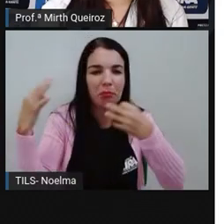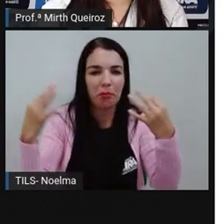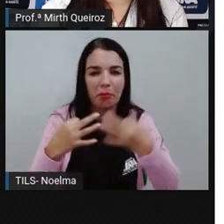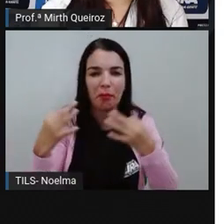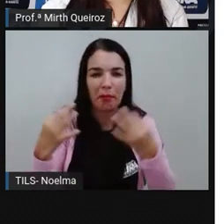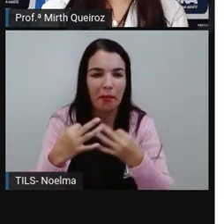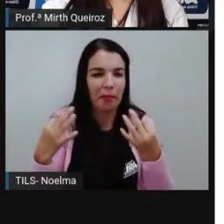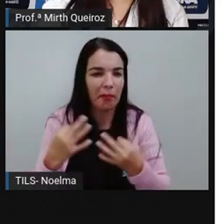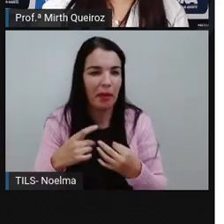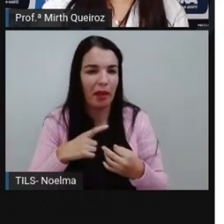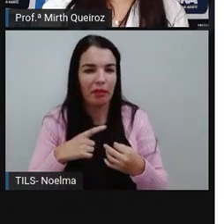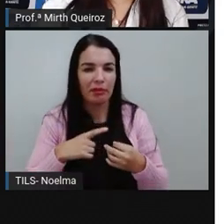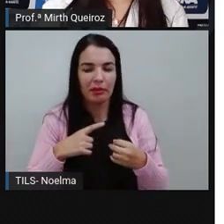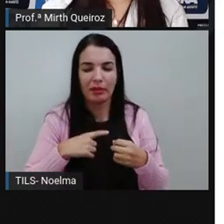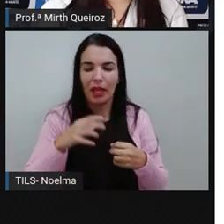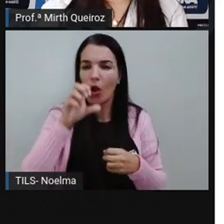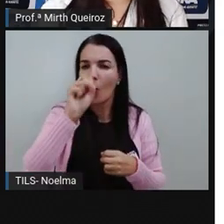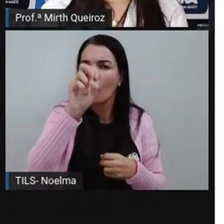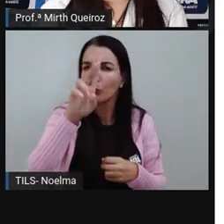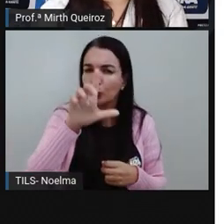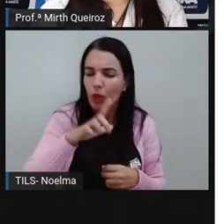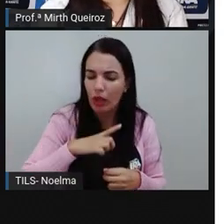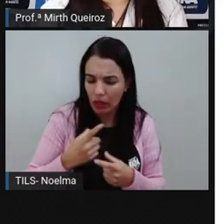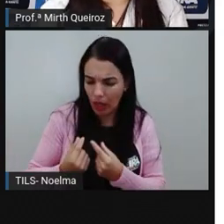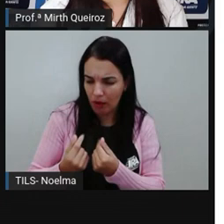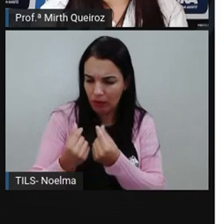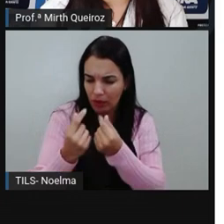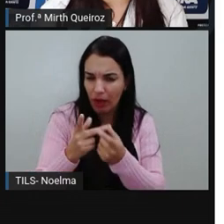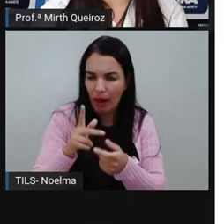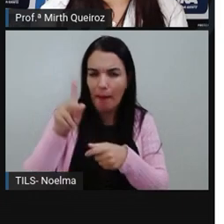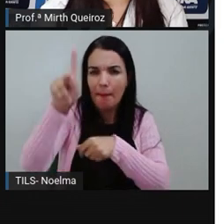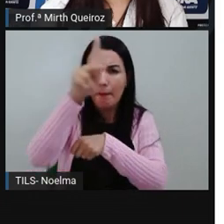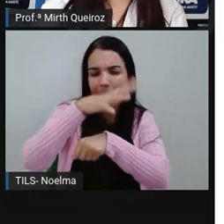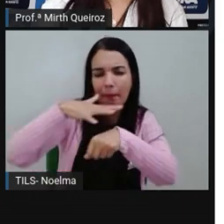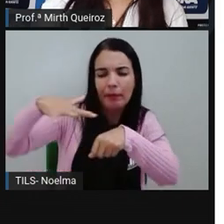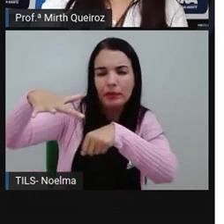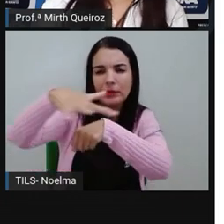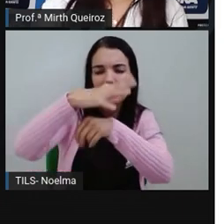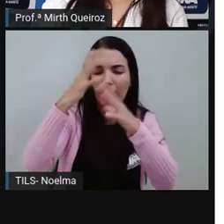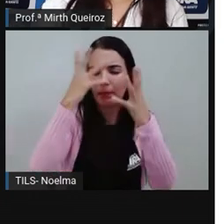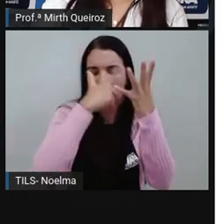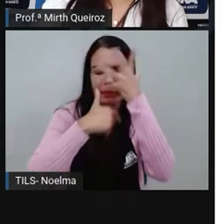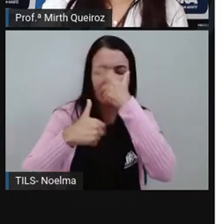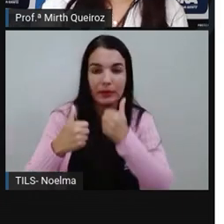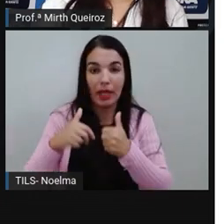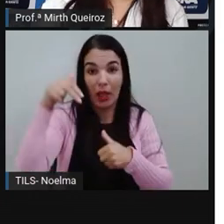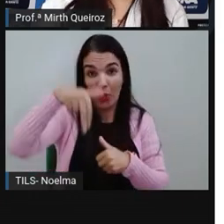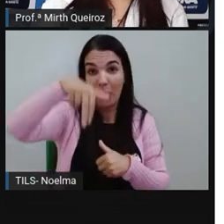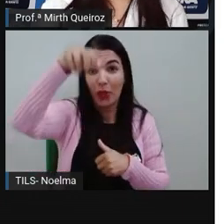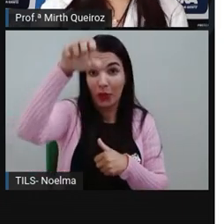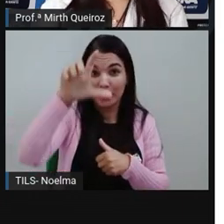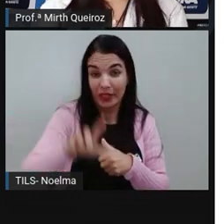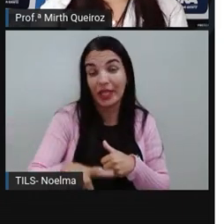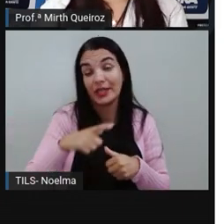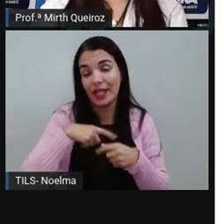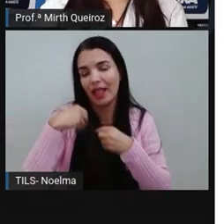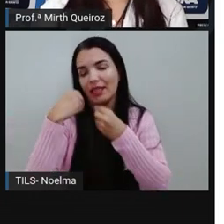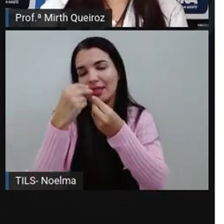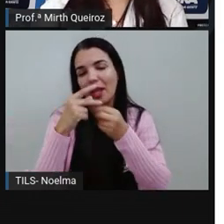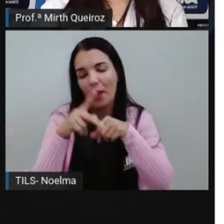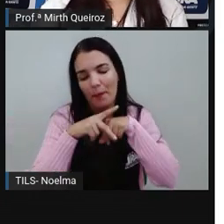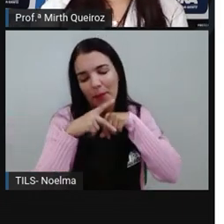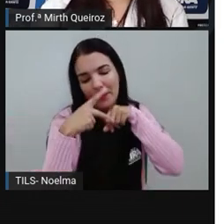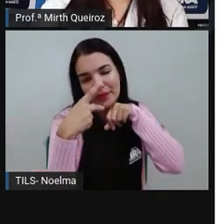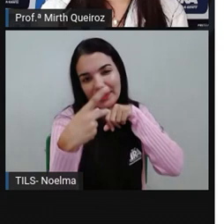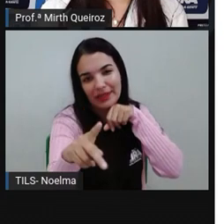fantasia. Para o Sul, deu a riqueza. Para o Planalto, a beleza. Para o Nordeste, a poesia. Como o som de uma